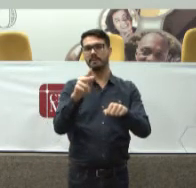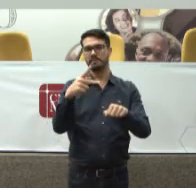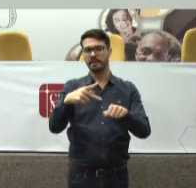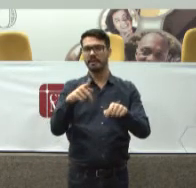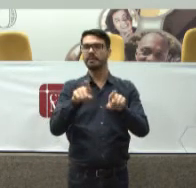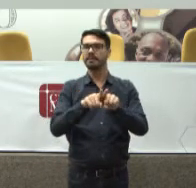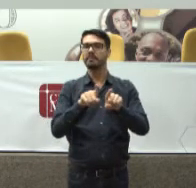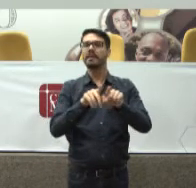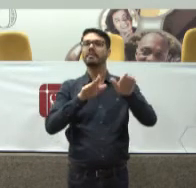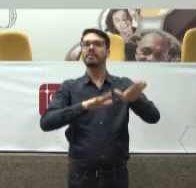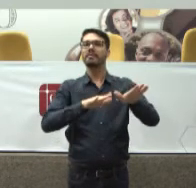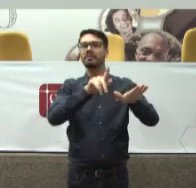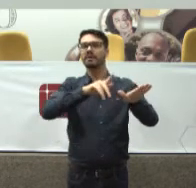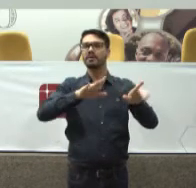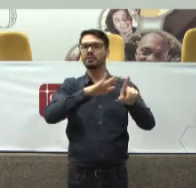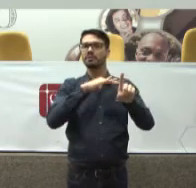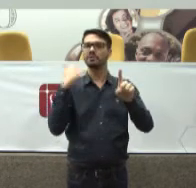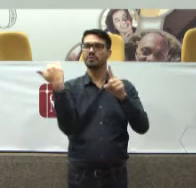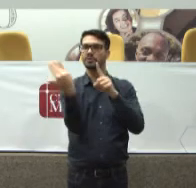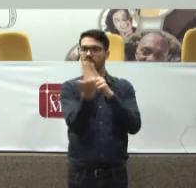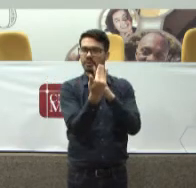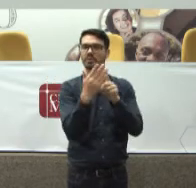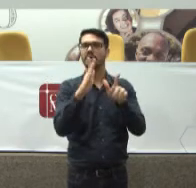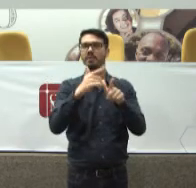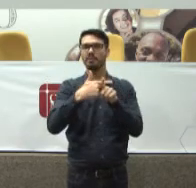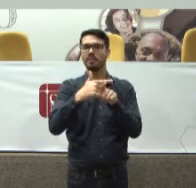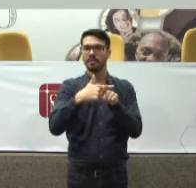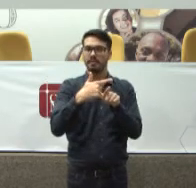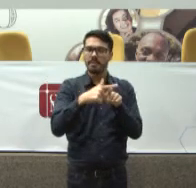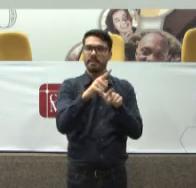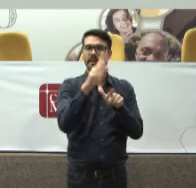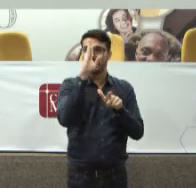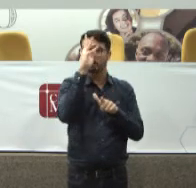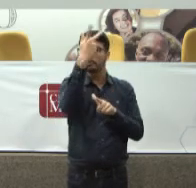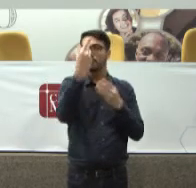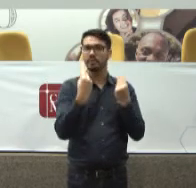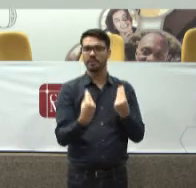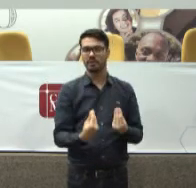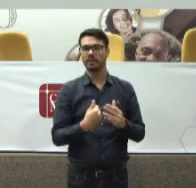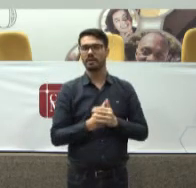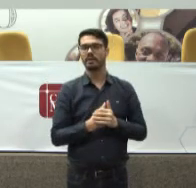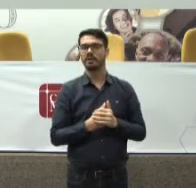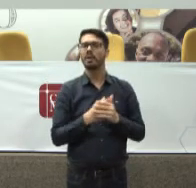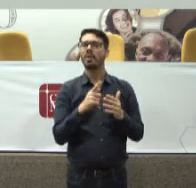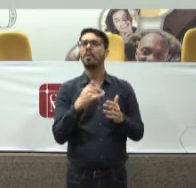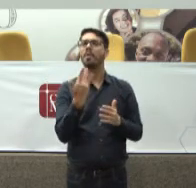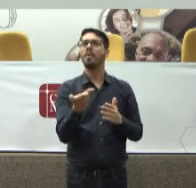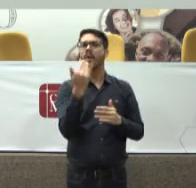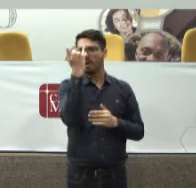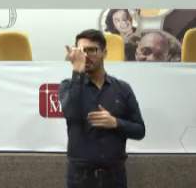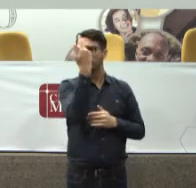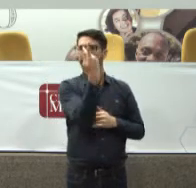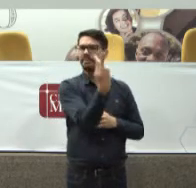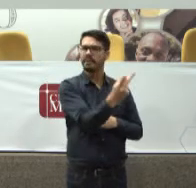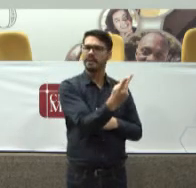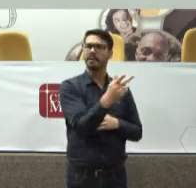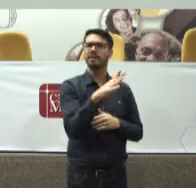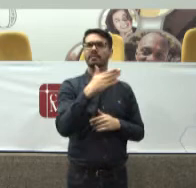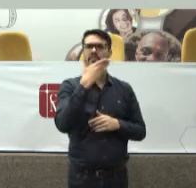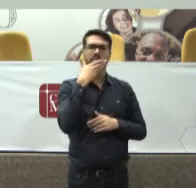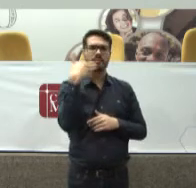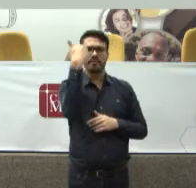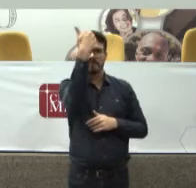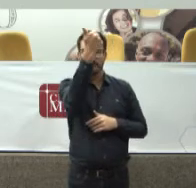movimentos sociais Que trabalham nessa área Que tem problema nessa área O que que fala esse movimento? Qual é a ideia que ele tem? O que que é melhor